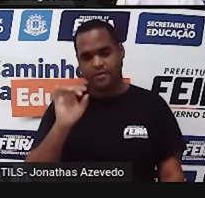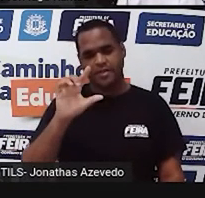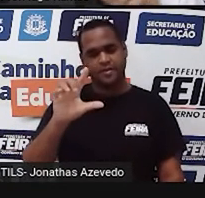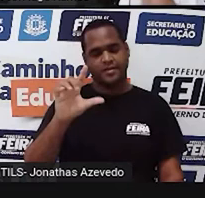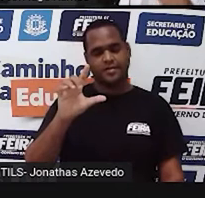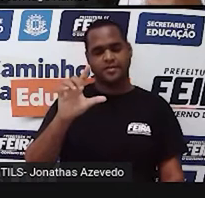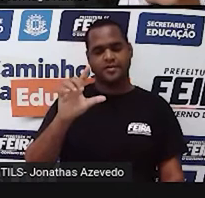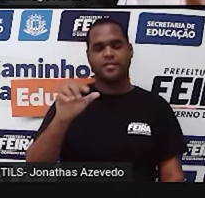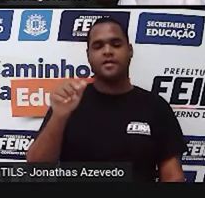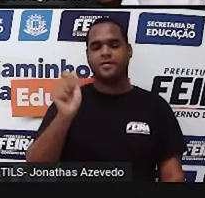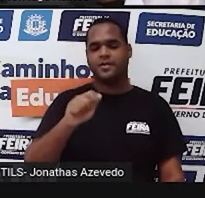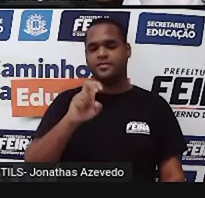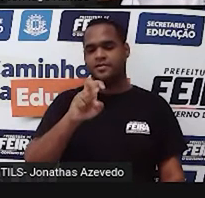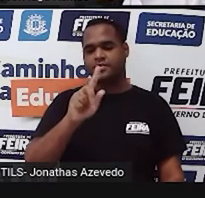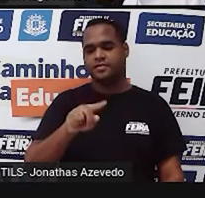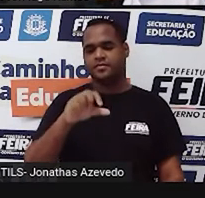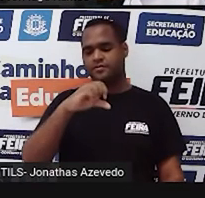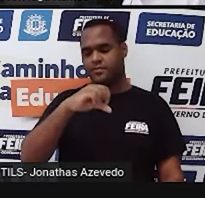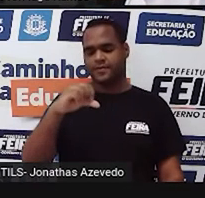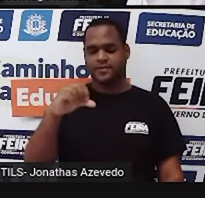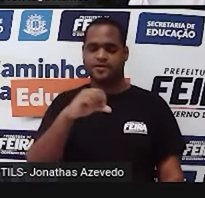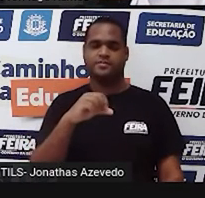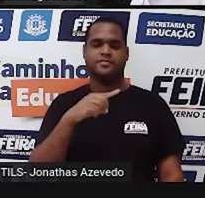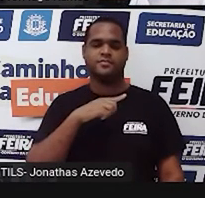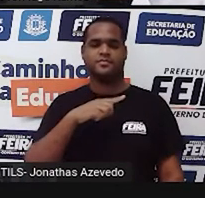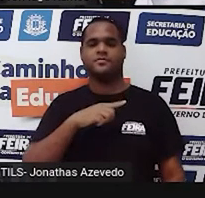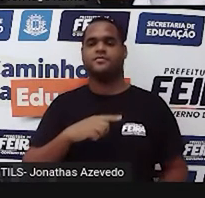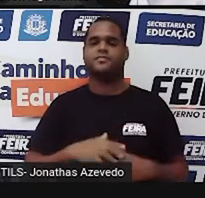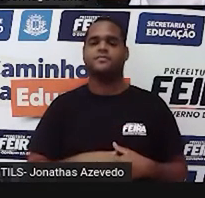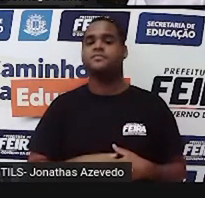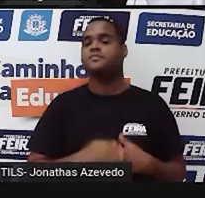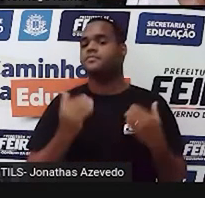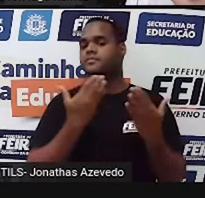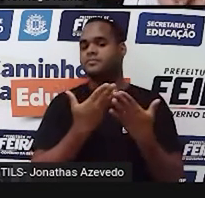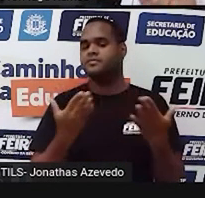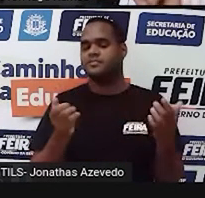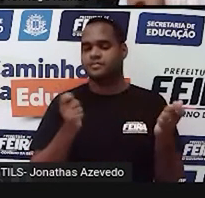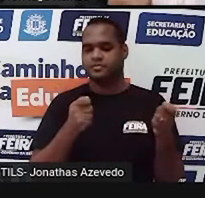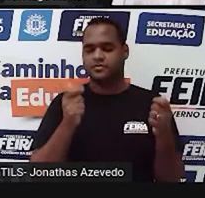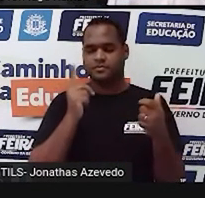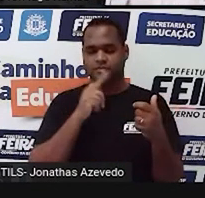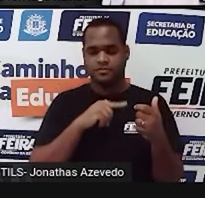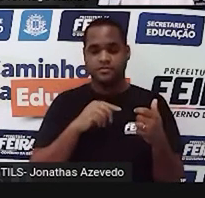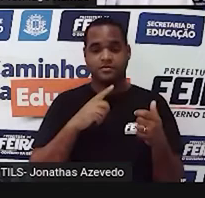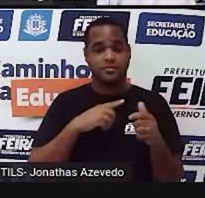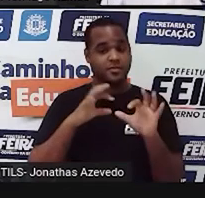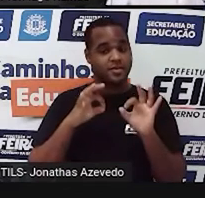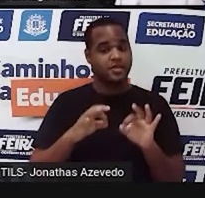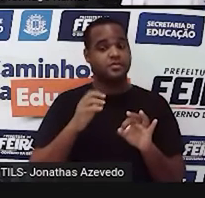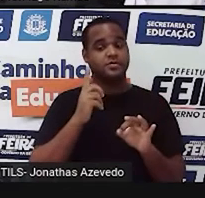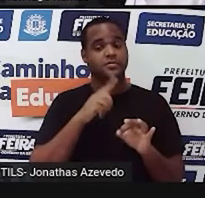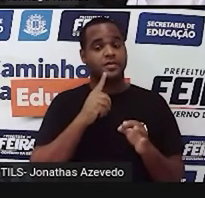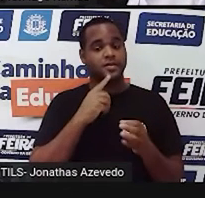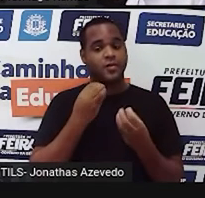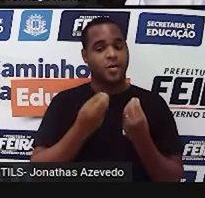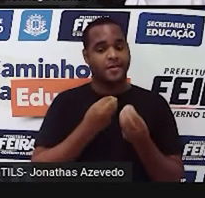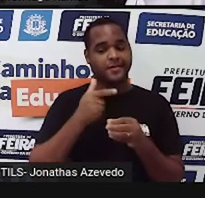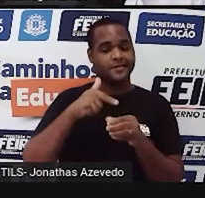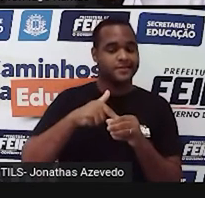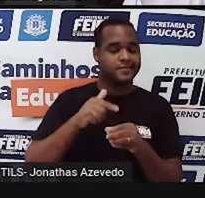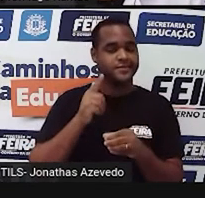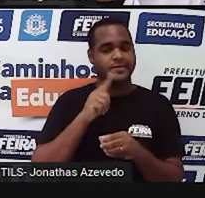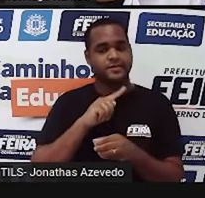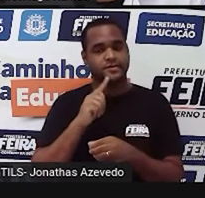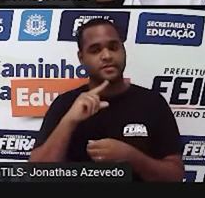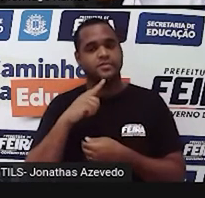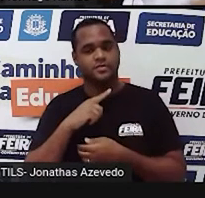você vai abastecer é R$ 5,99. E que você abasteceu uma certa quantidade de combustível, tá